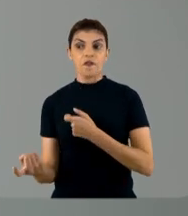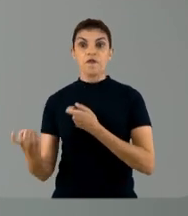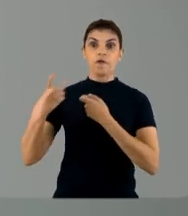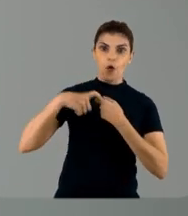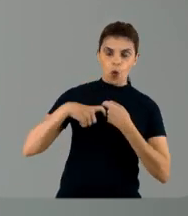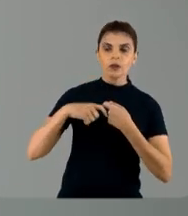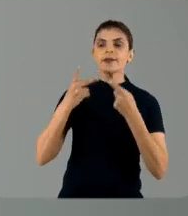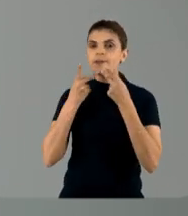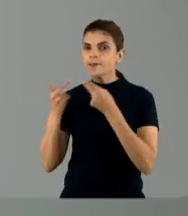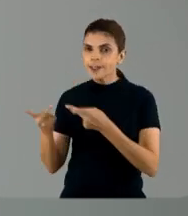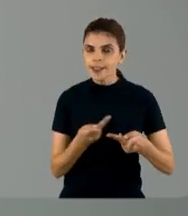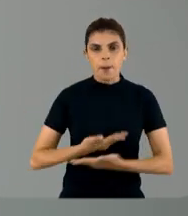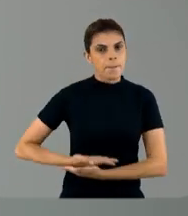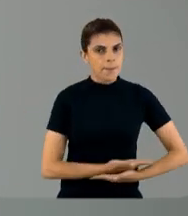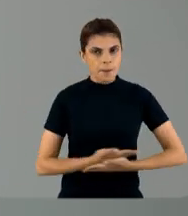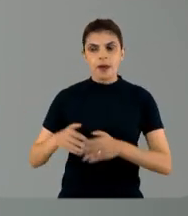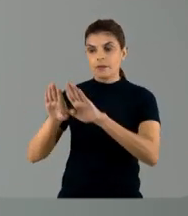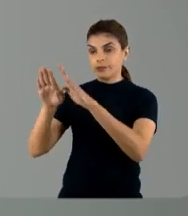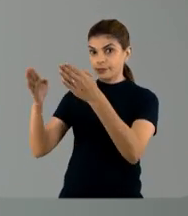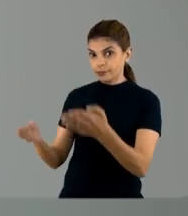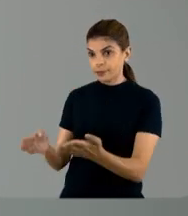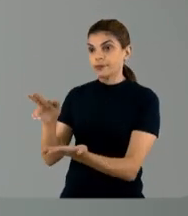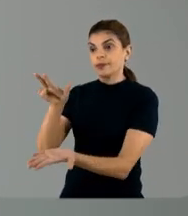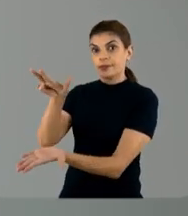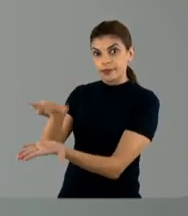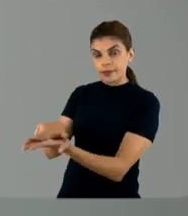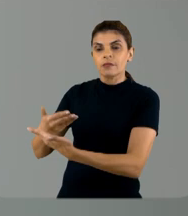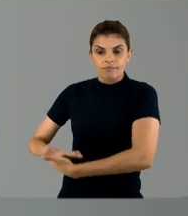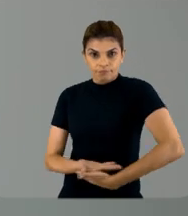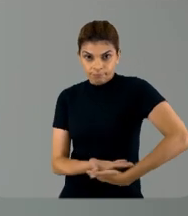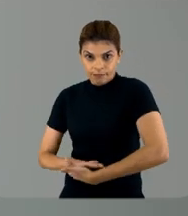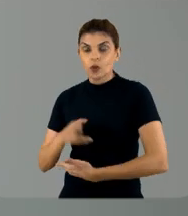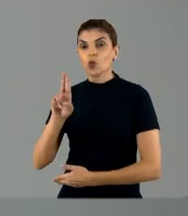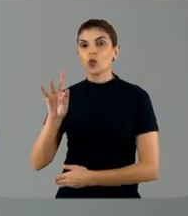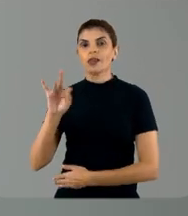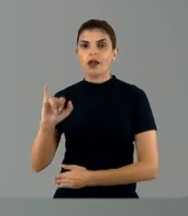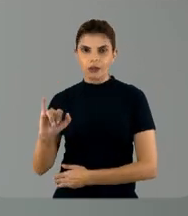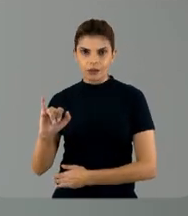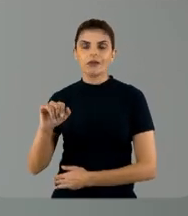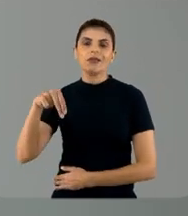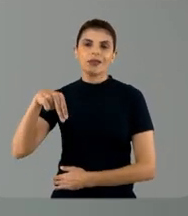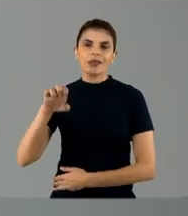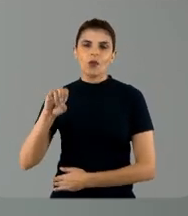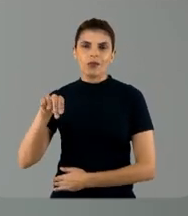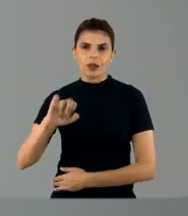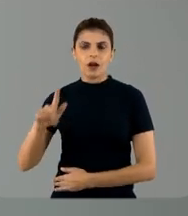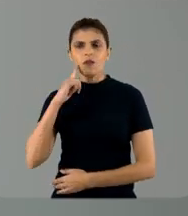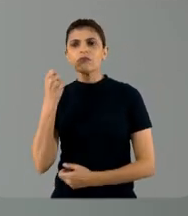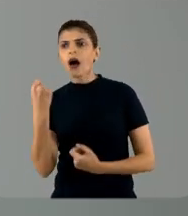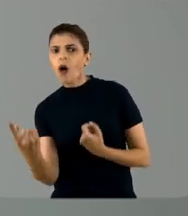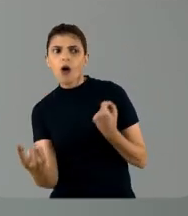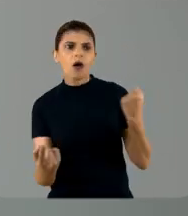visitar o neném na UTI neonatal. Então, todas essas questões a gente tem que ir alinhando conforme os casos vão